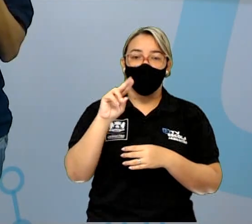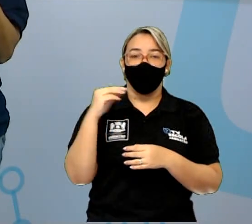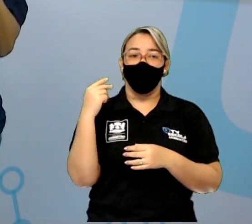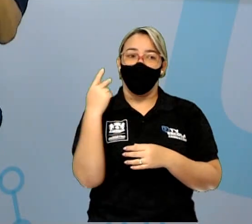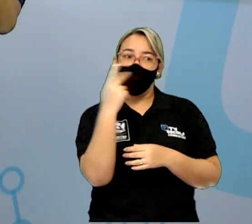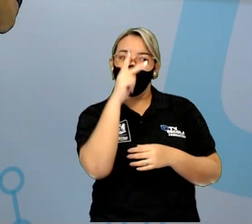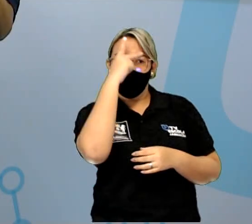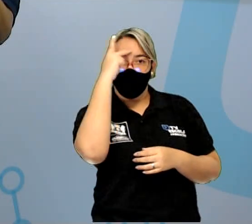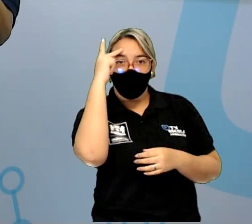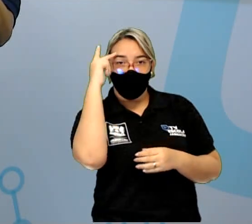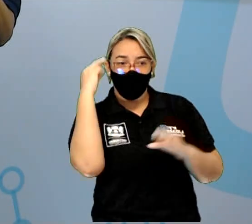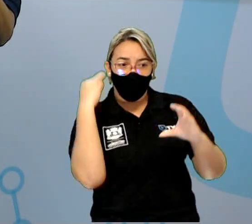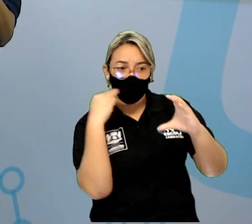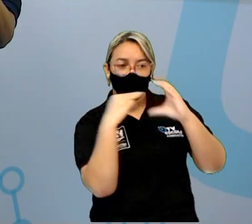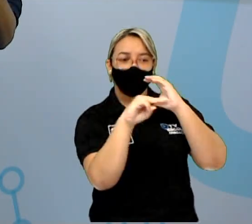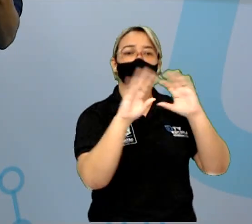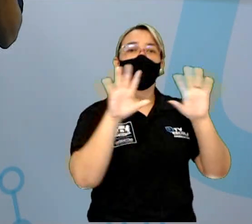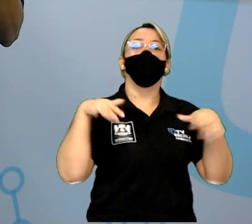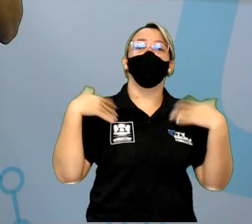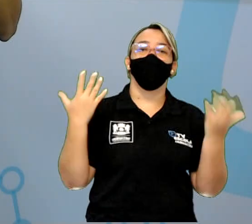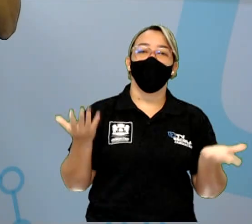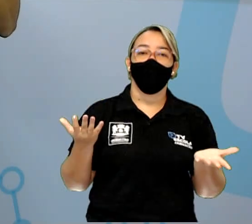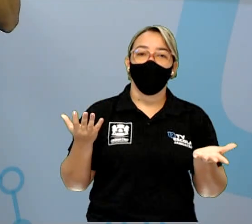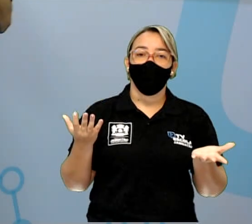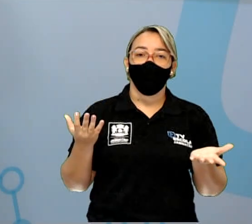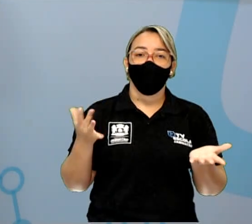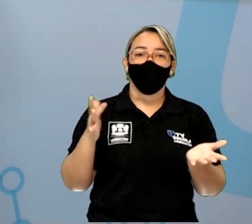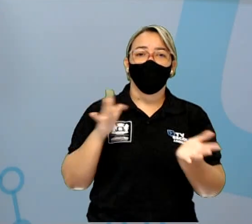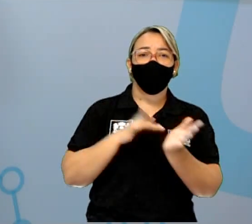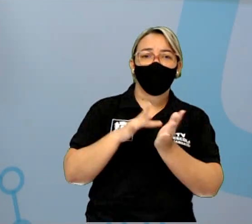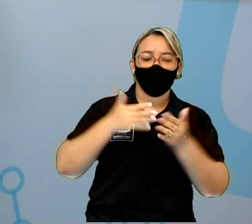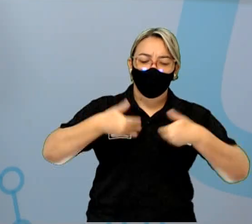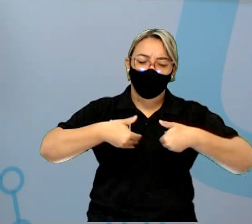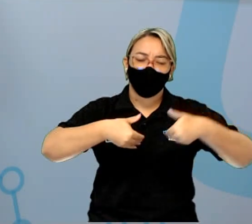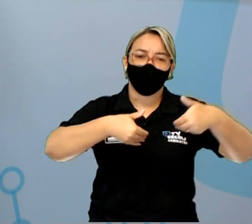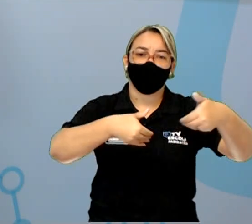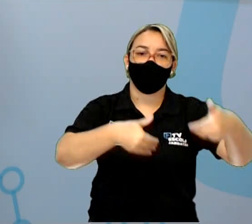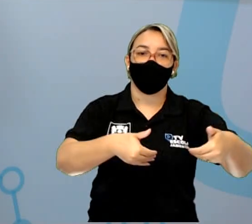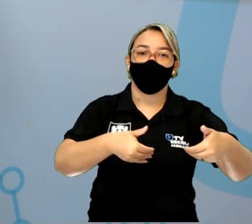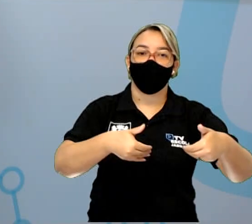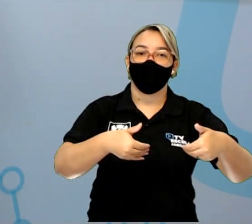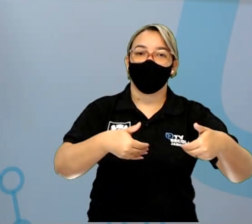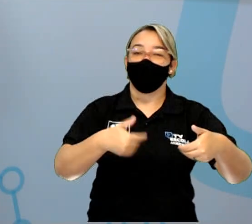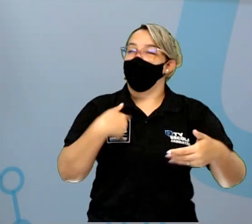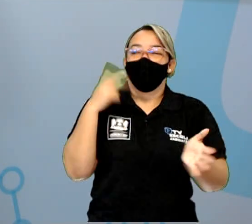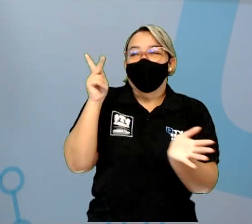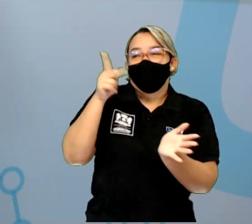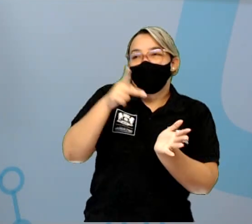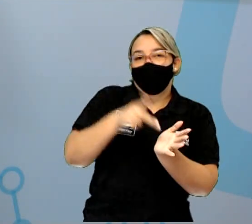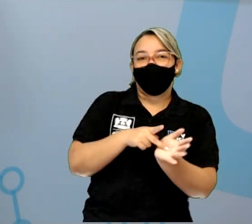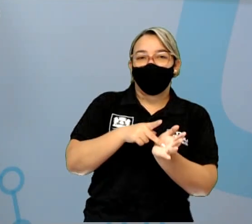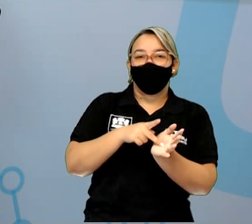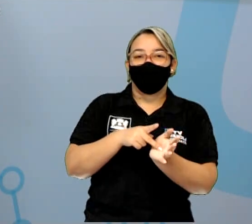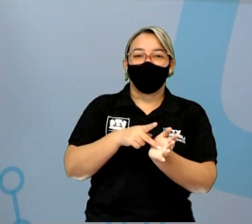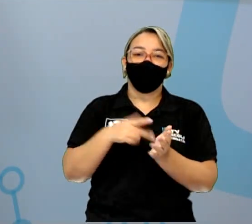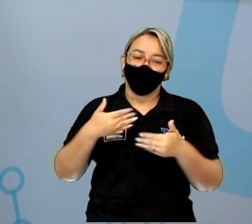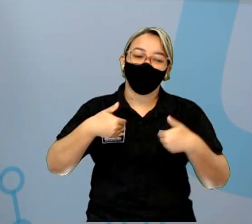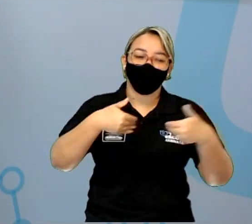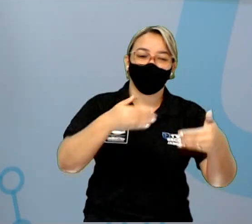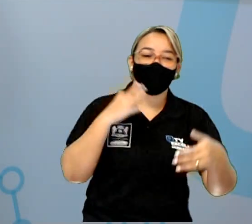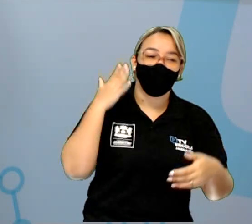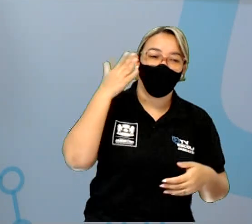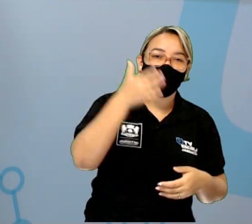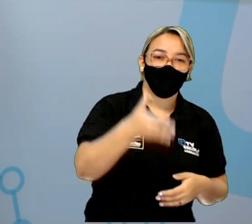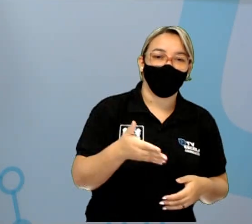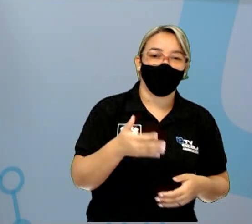como se fosse o seu aniversário e você vai me convidar. Olha, se fosse de verdade, eu ia ir nessa